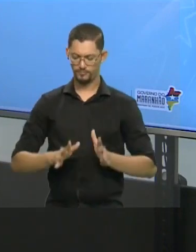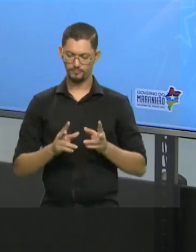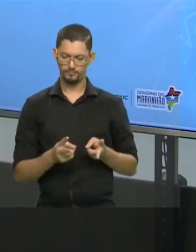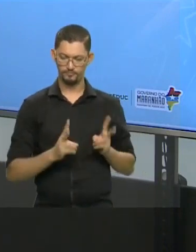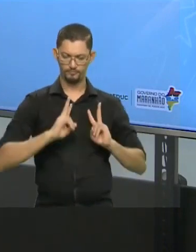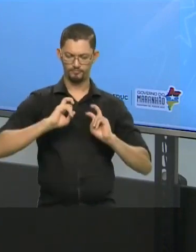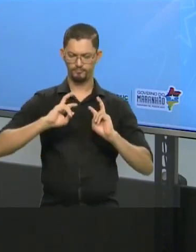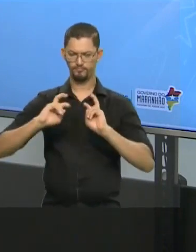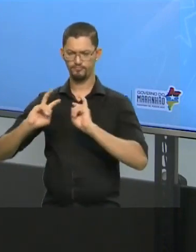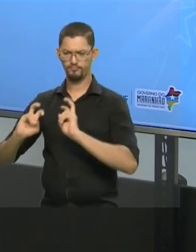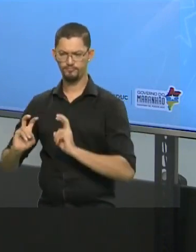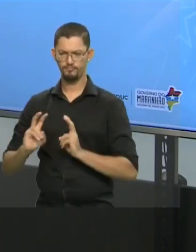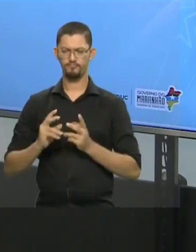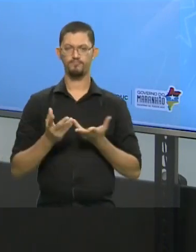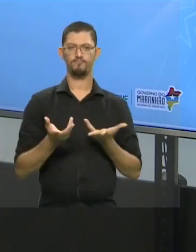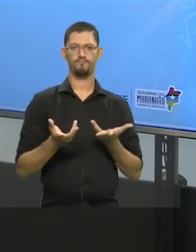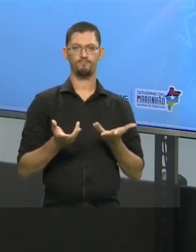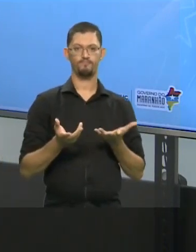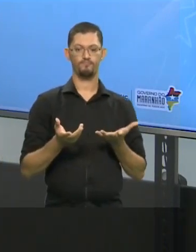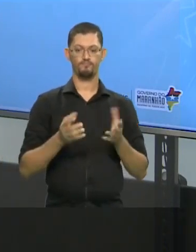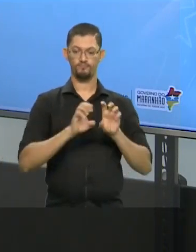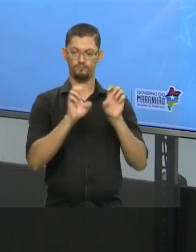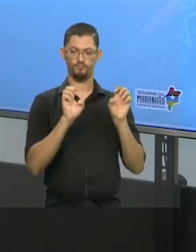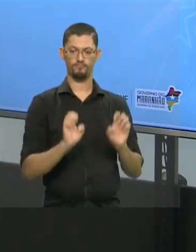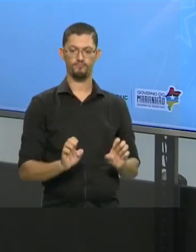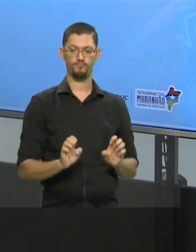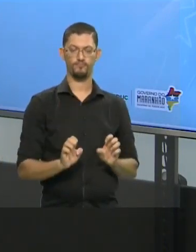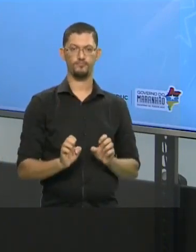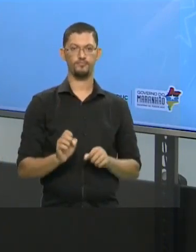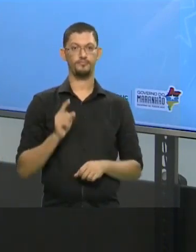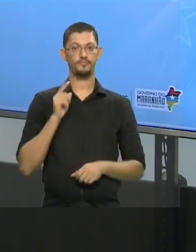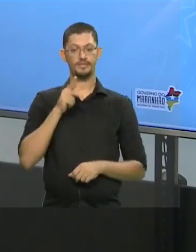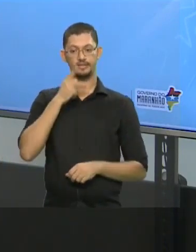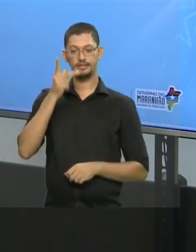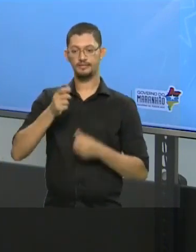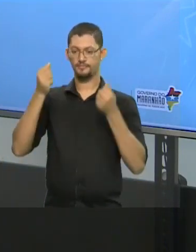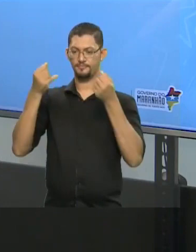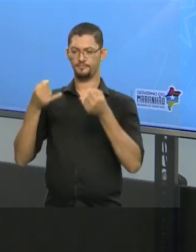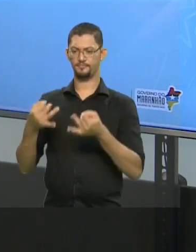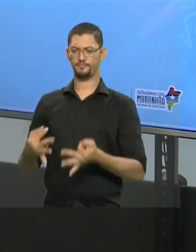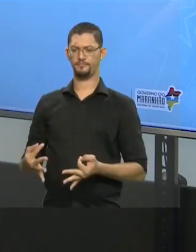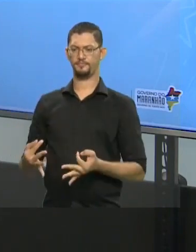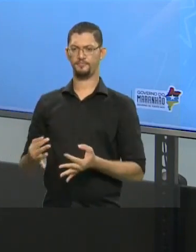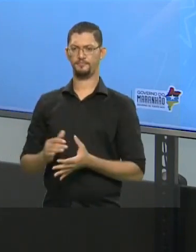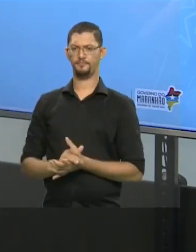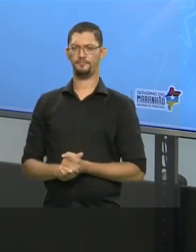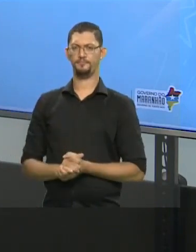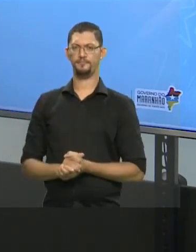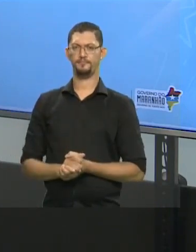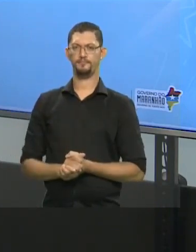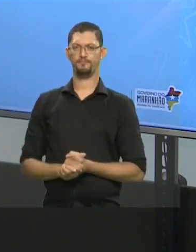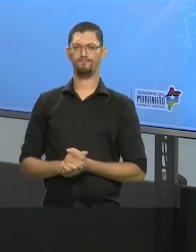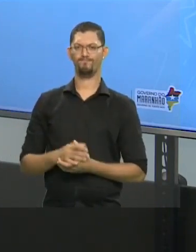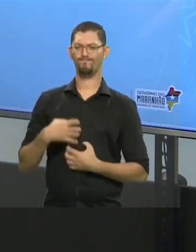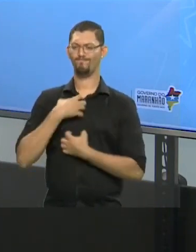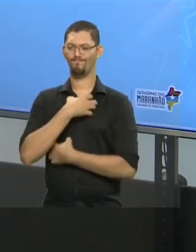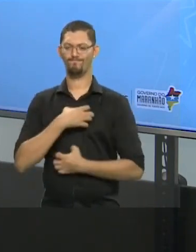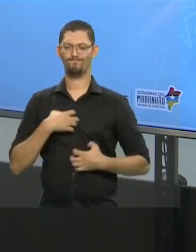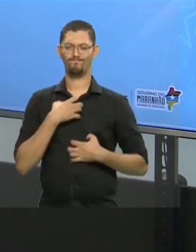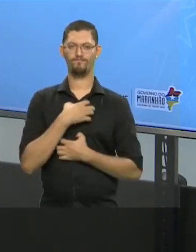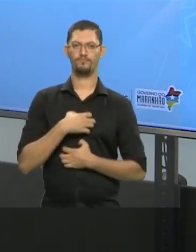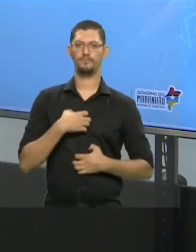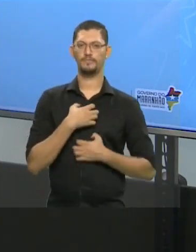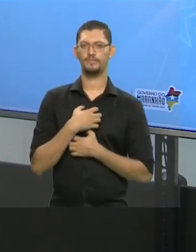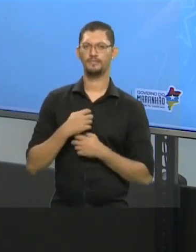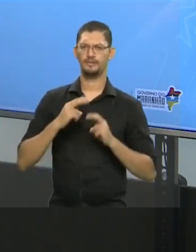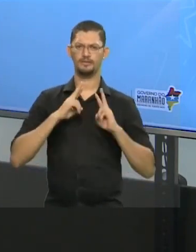dentro de uma pequena estrutura. E aí ela fala sobre angústias que ela teve quando ela